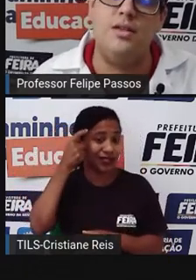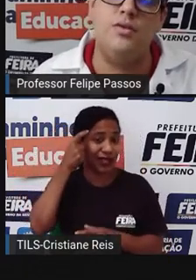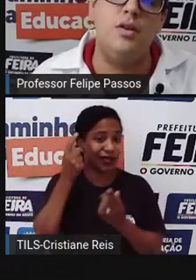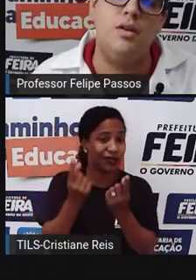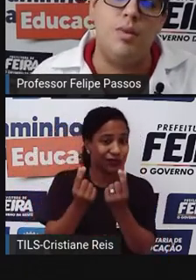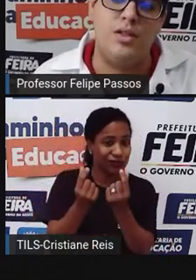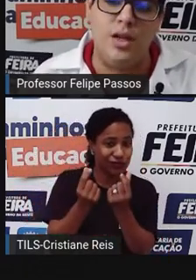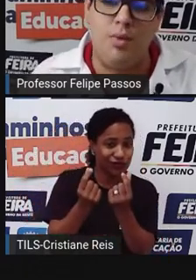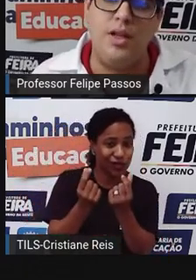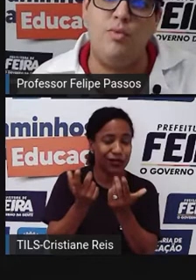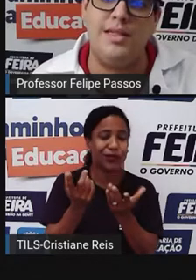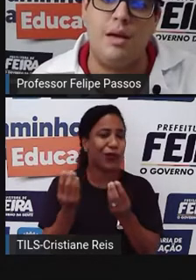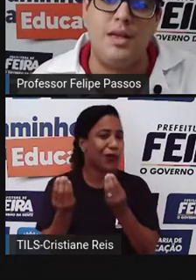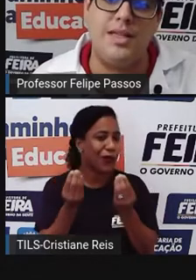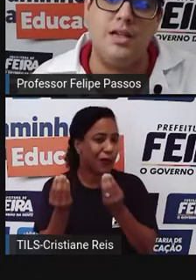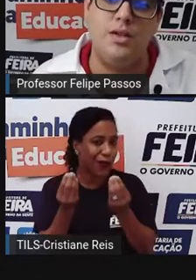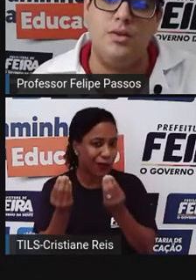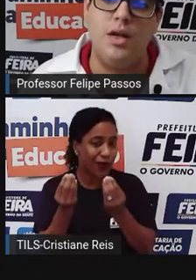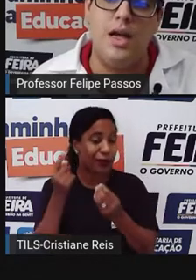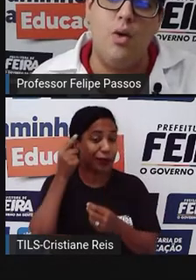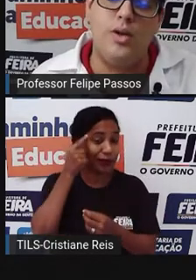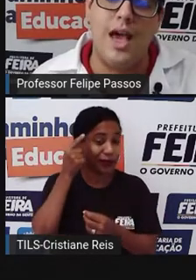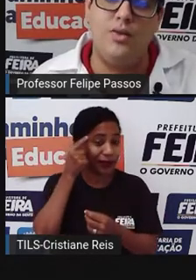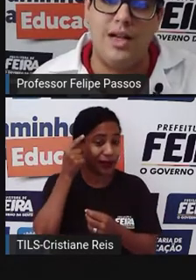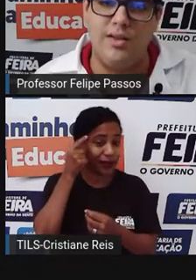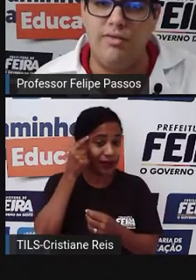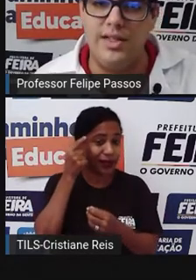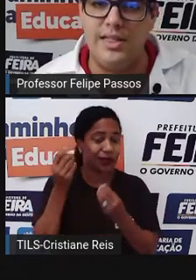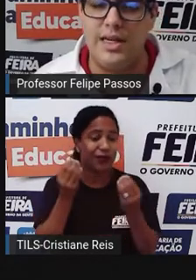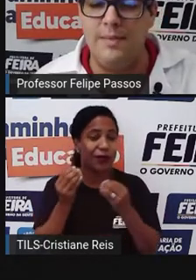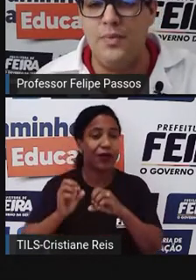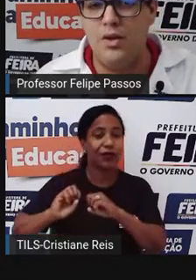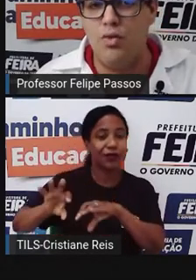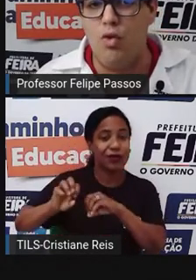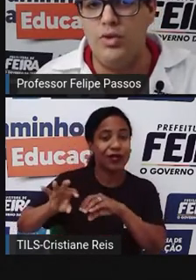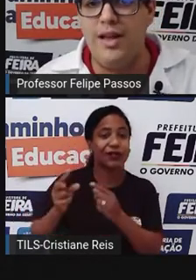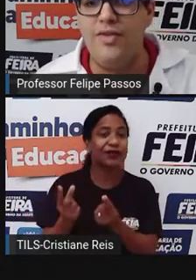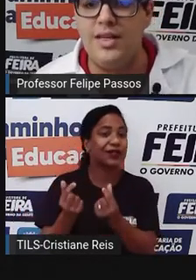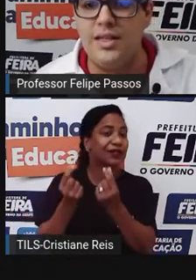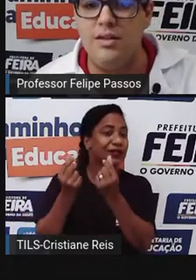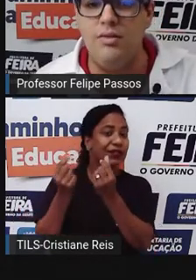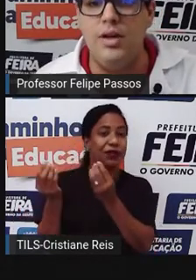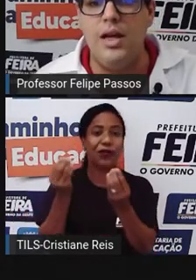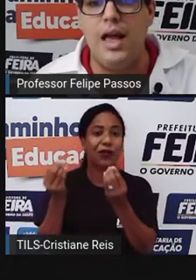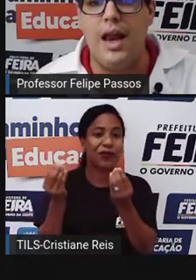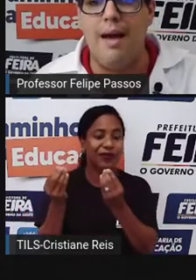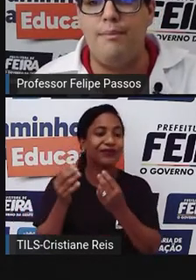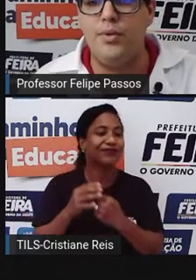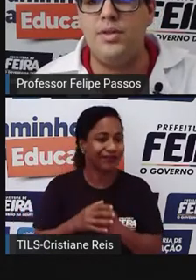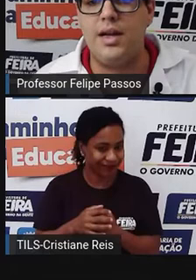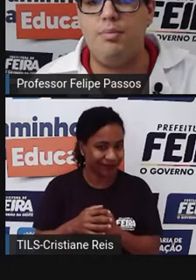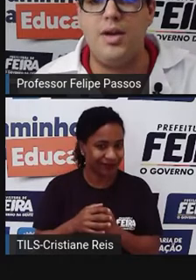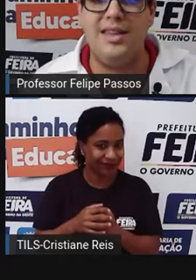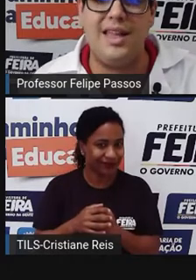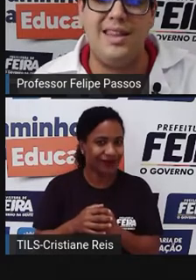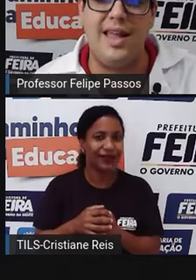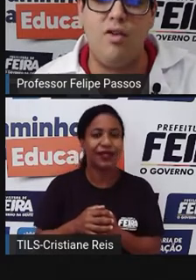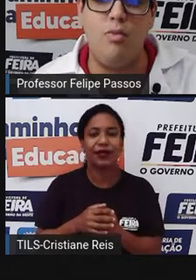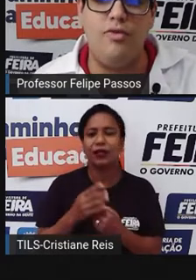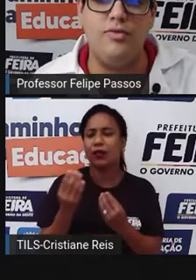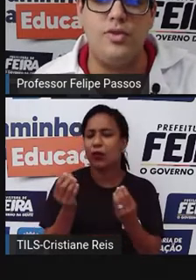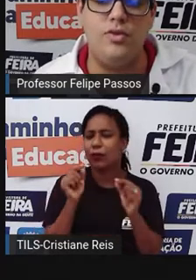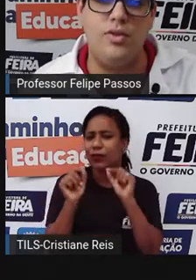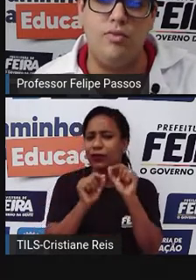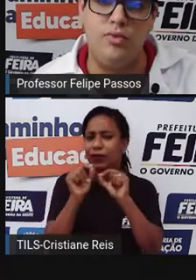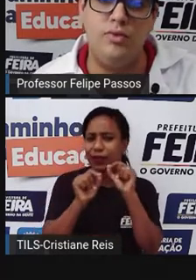jovenzinhos, mas vocês já podem começar a pensar nisso. O que é educação financeira? Como definição, ela é a busca por entender